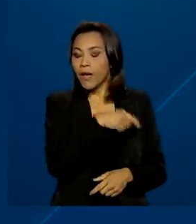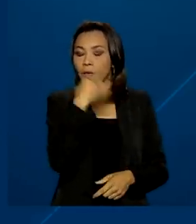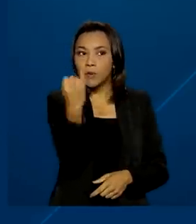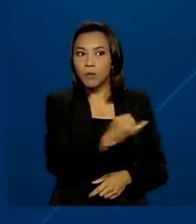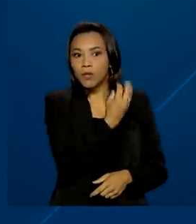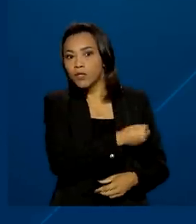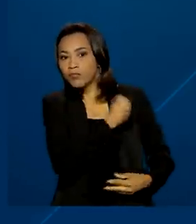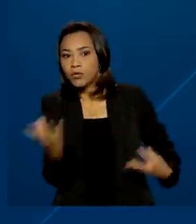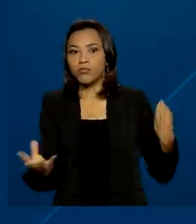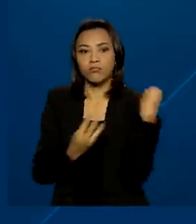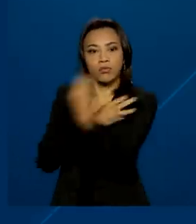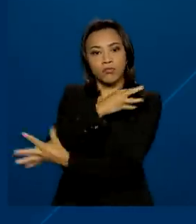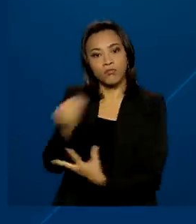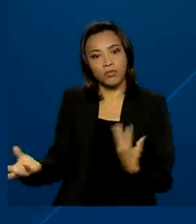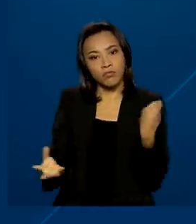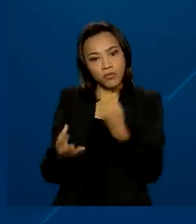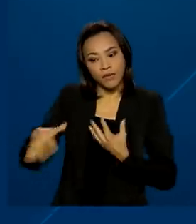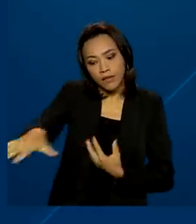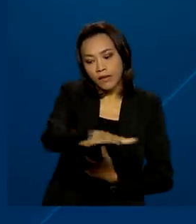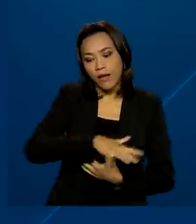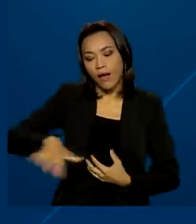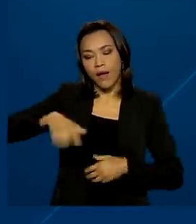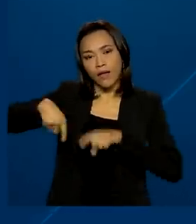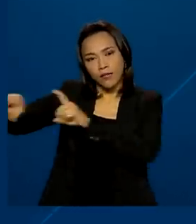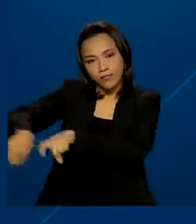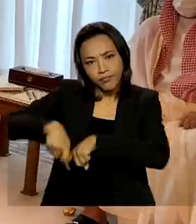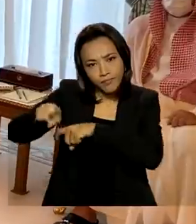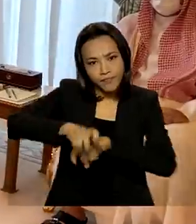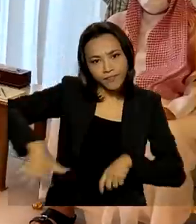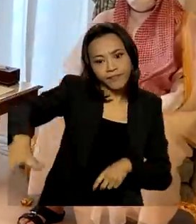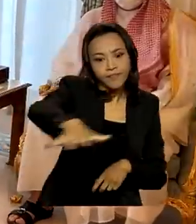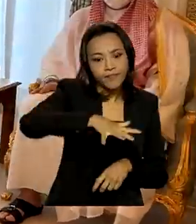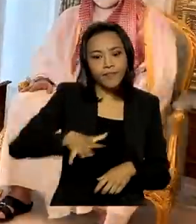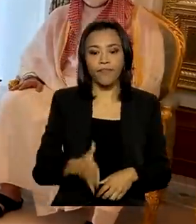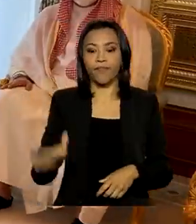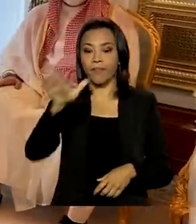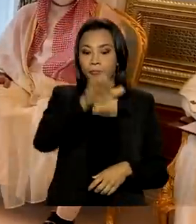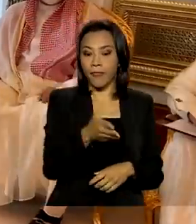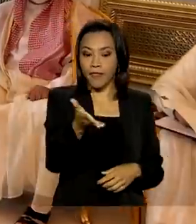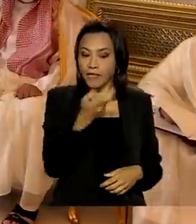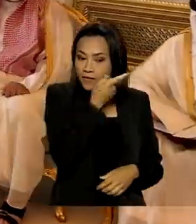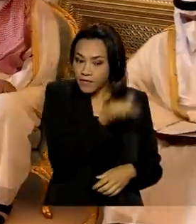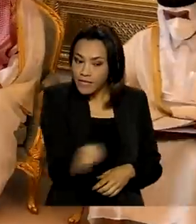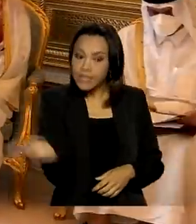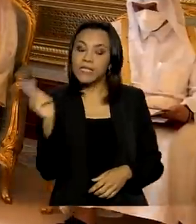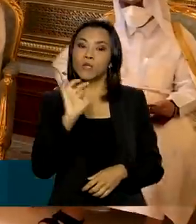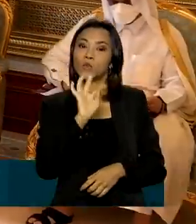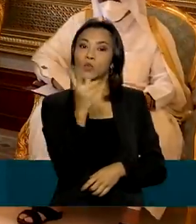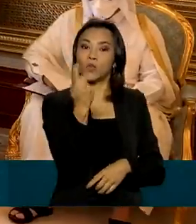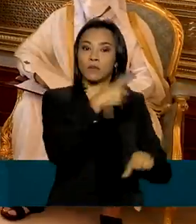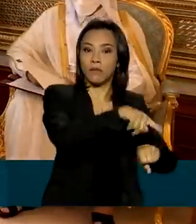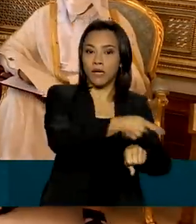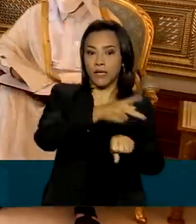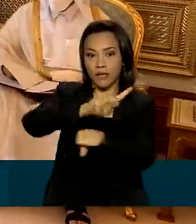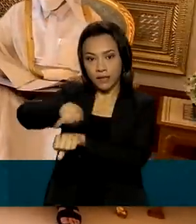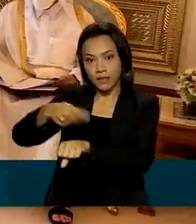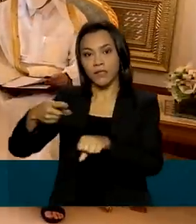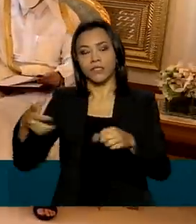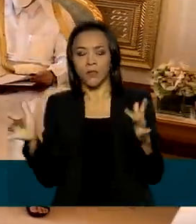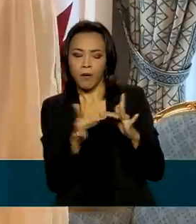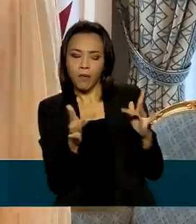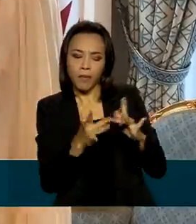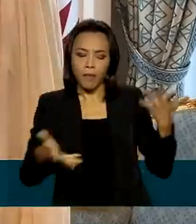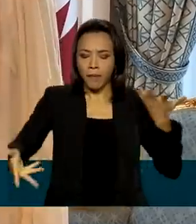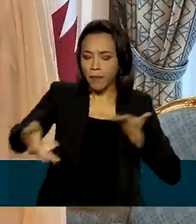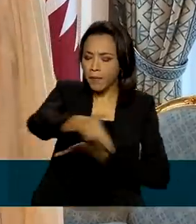fornecedor de produtos do agronegócio à população catariana. Durante visita, as duas nações exploraram oportunidades de ampliação de